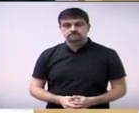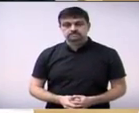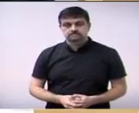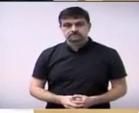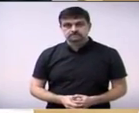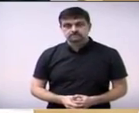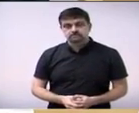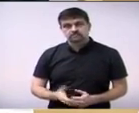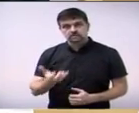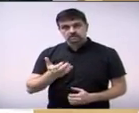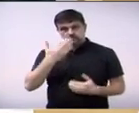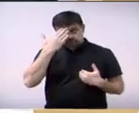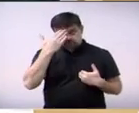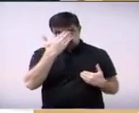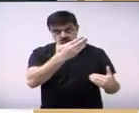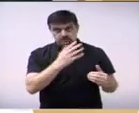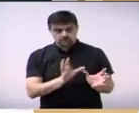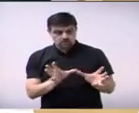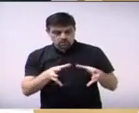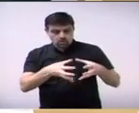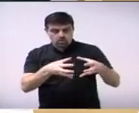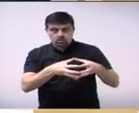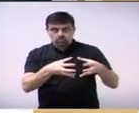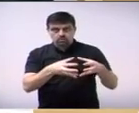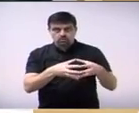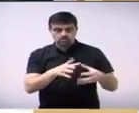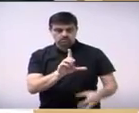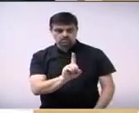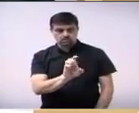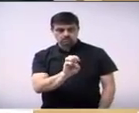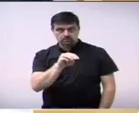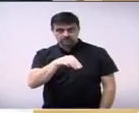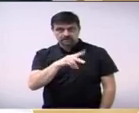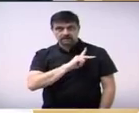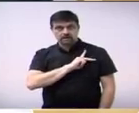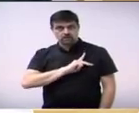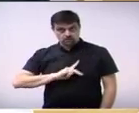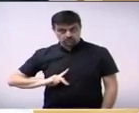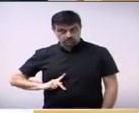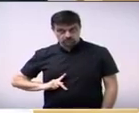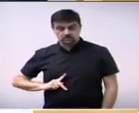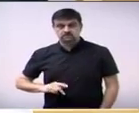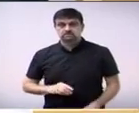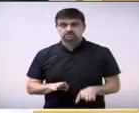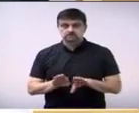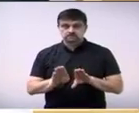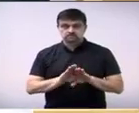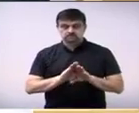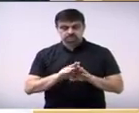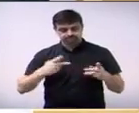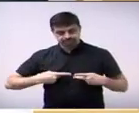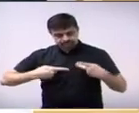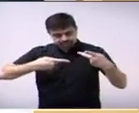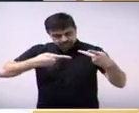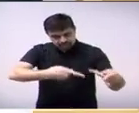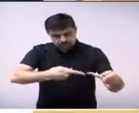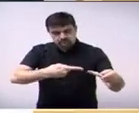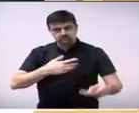E agradecer a toda a equipe lá do DEM, o presidente Edinho, Edinho Pazete, que me receberam muito bem lá.